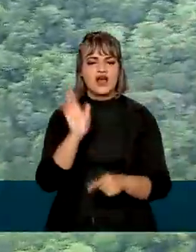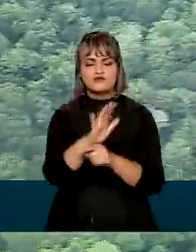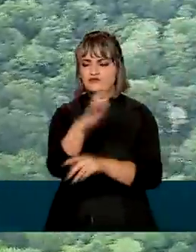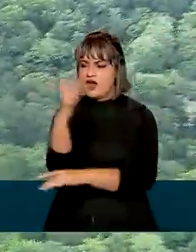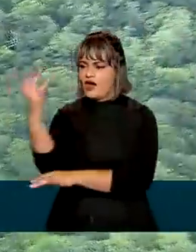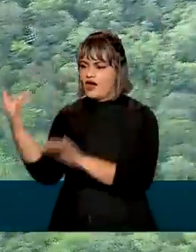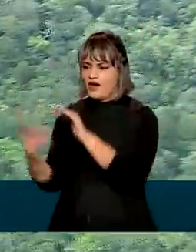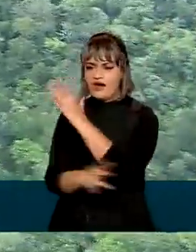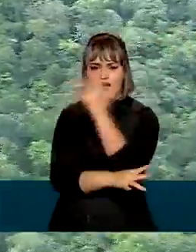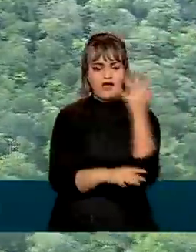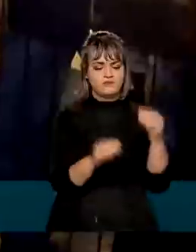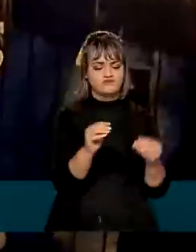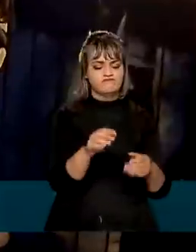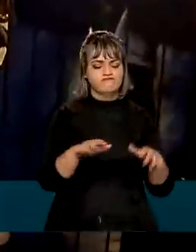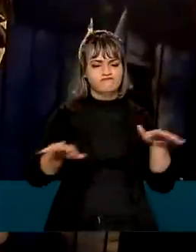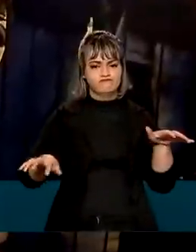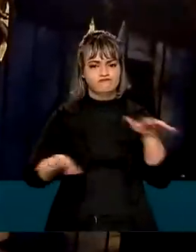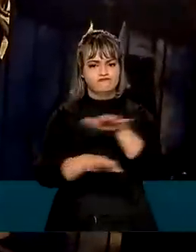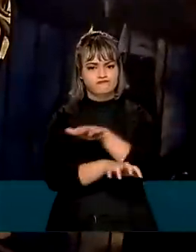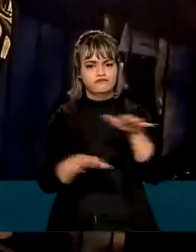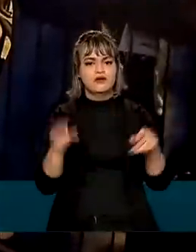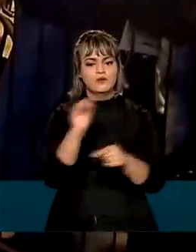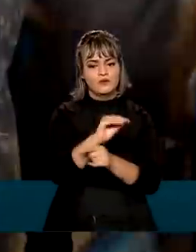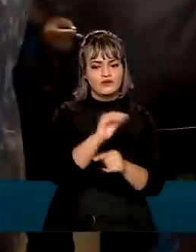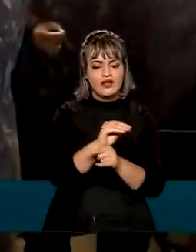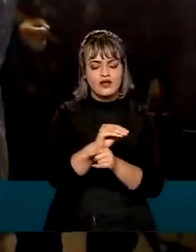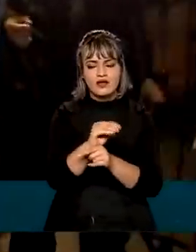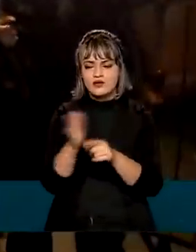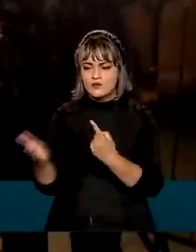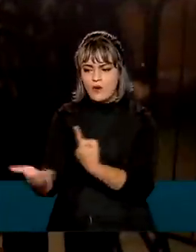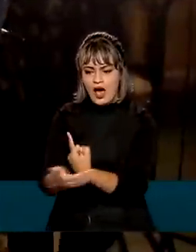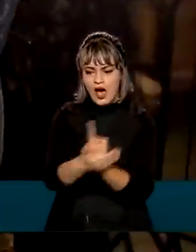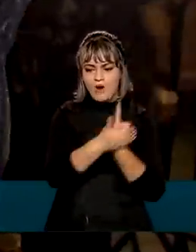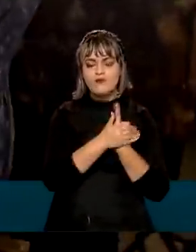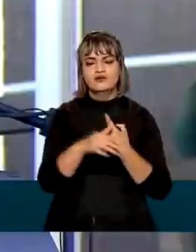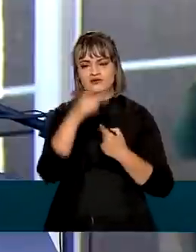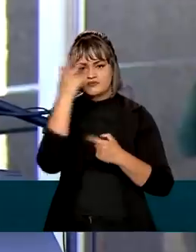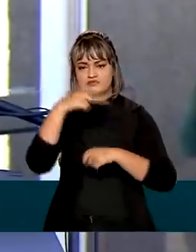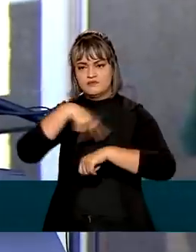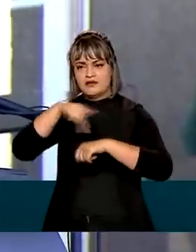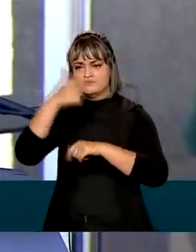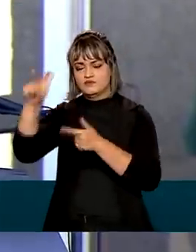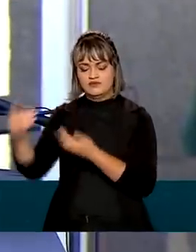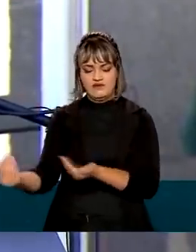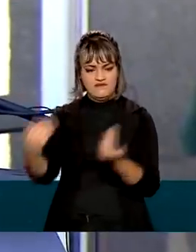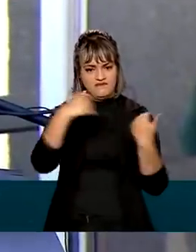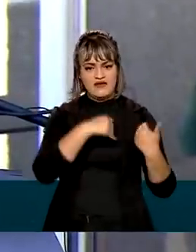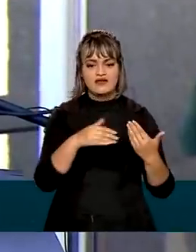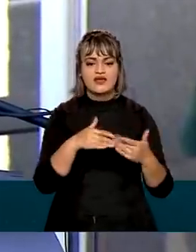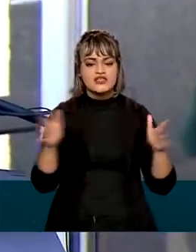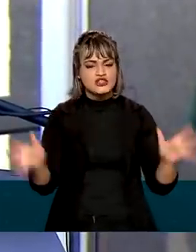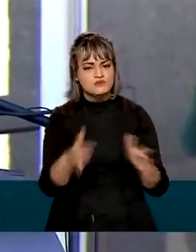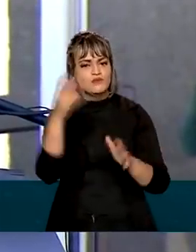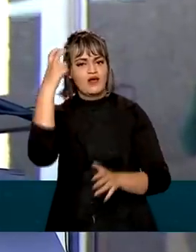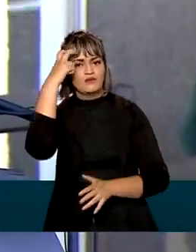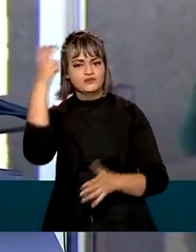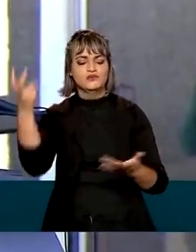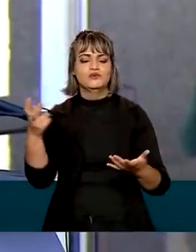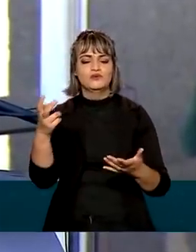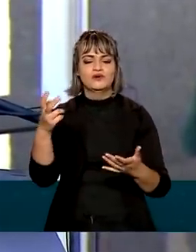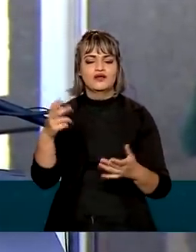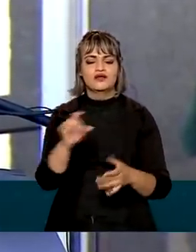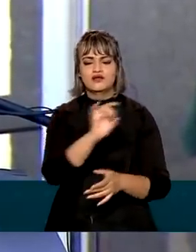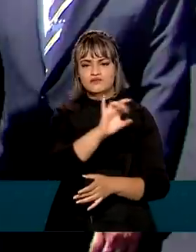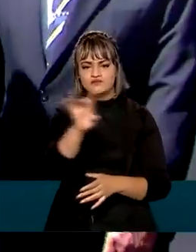preservação dos biomas, na acolhida de irmãos estrangeiros, no estímulo à cultura e